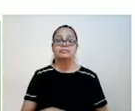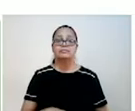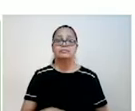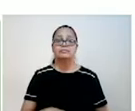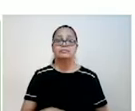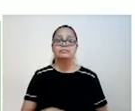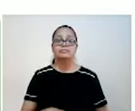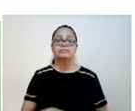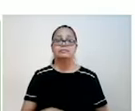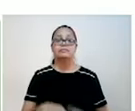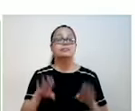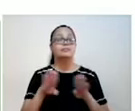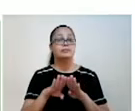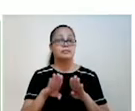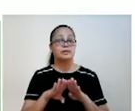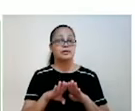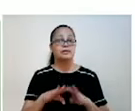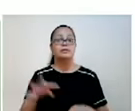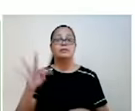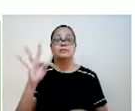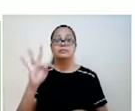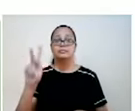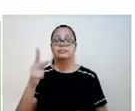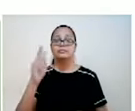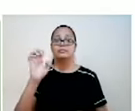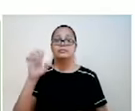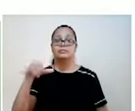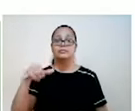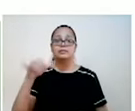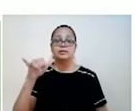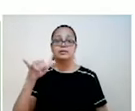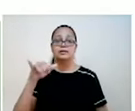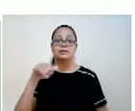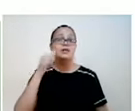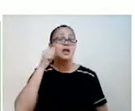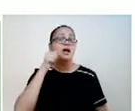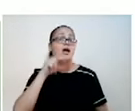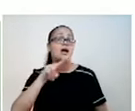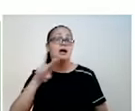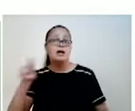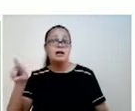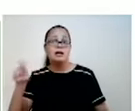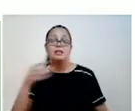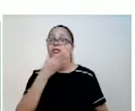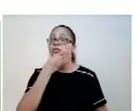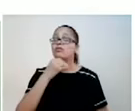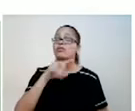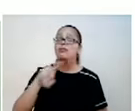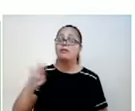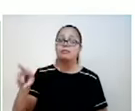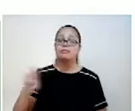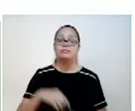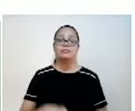e elas. Se reflete. Neles ou nelas. Então, eles mesmos. Elas mesmas. Them